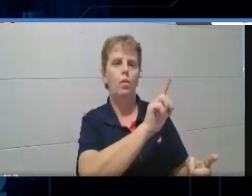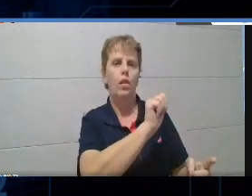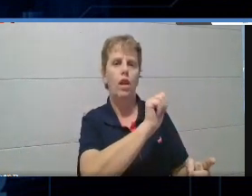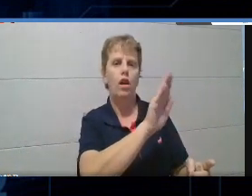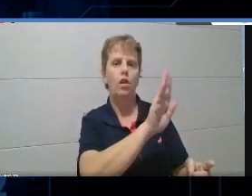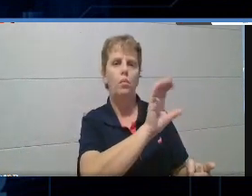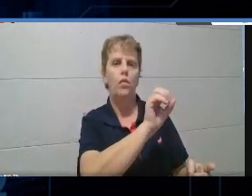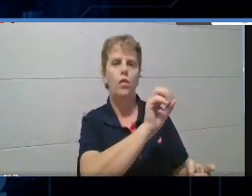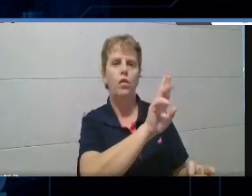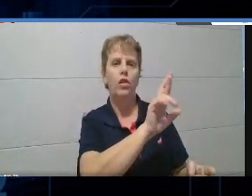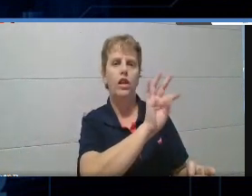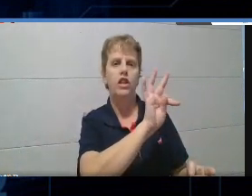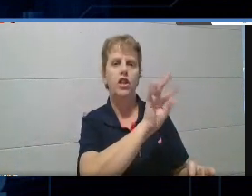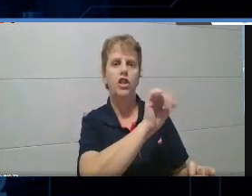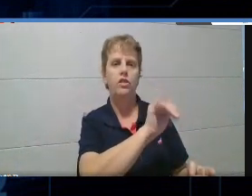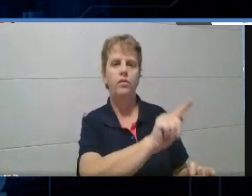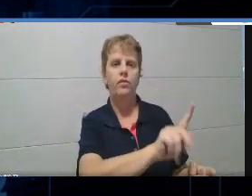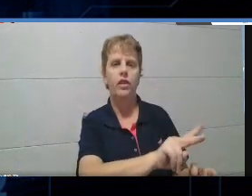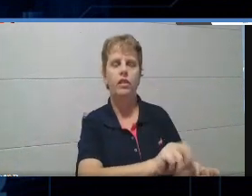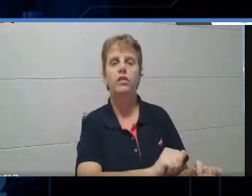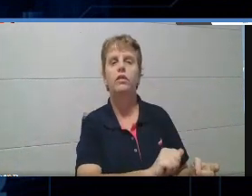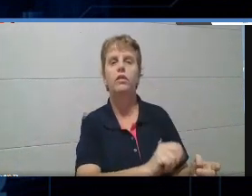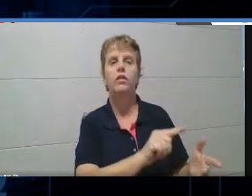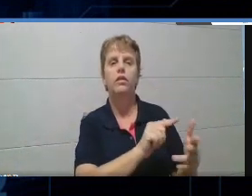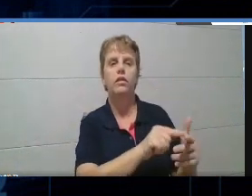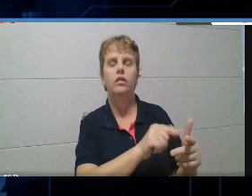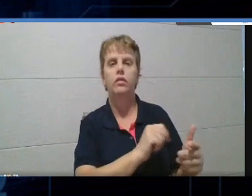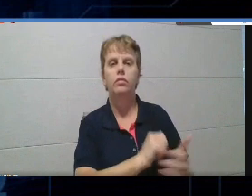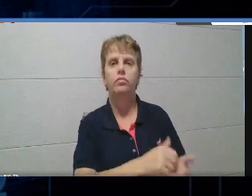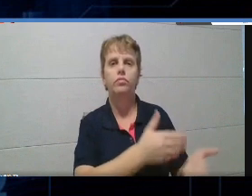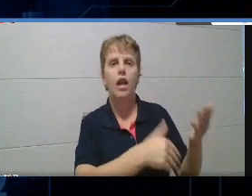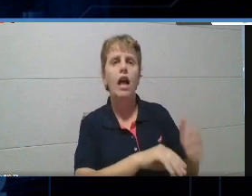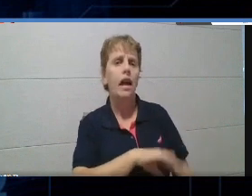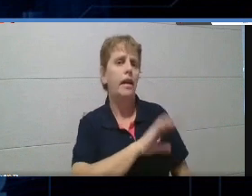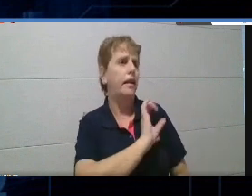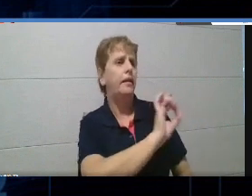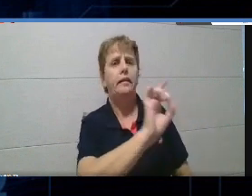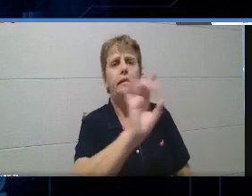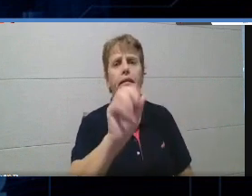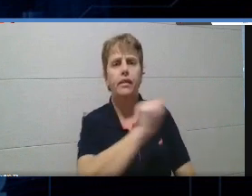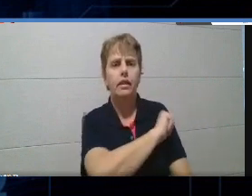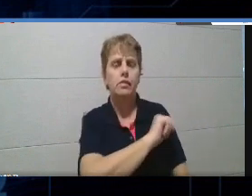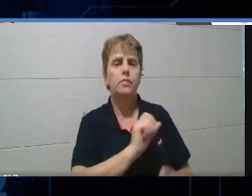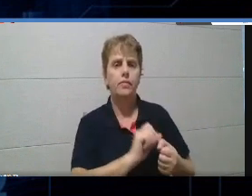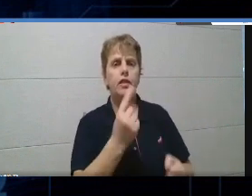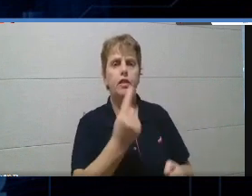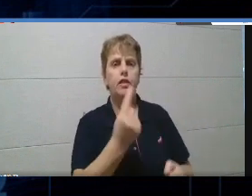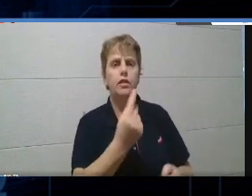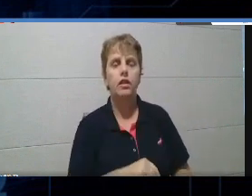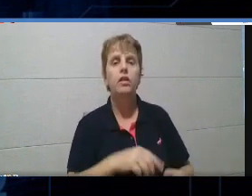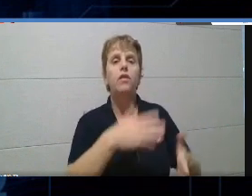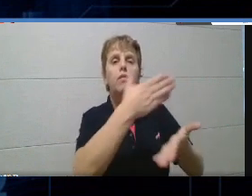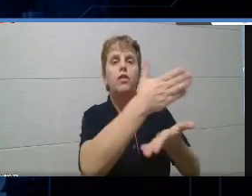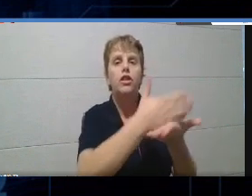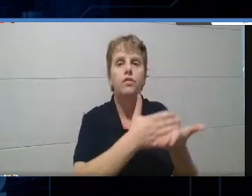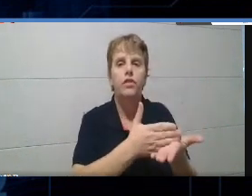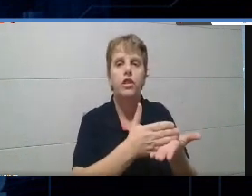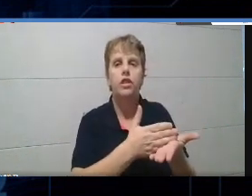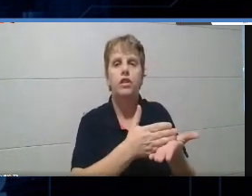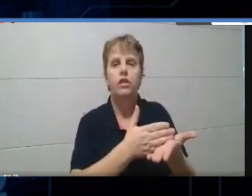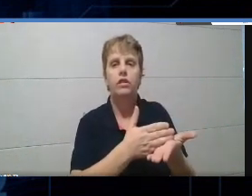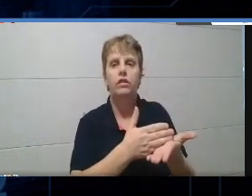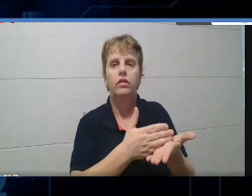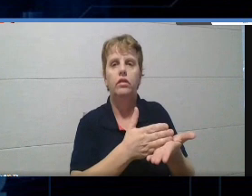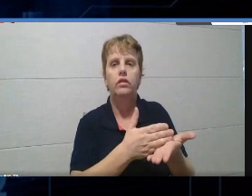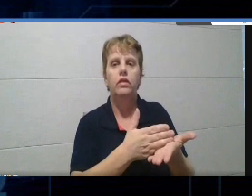é que a atividade colaborativa não é mais aquela assim, cada um faz a sua parte. Às vezes, os trabalhos em equipe ficam, eu faço uma parte, você faz outra